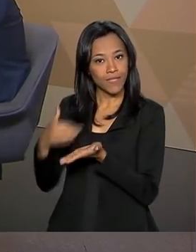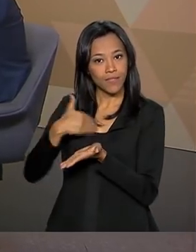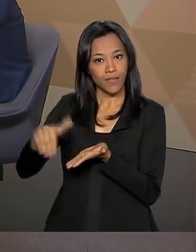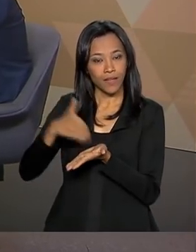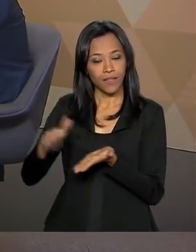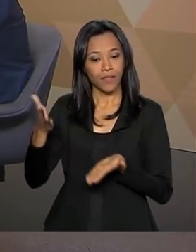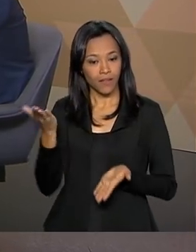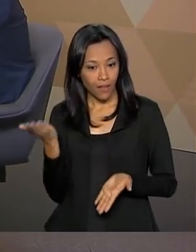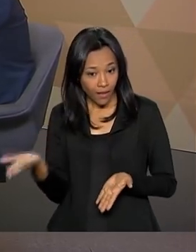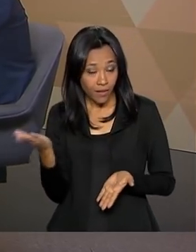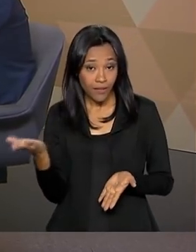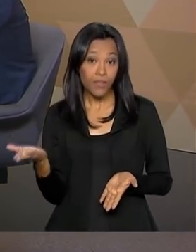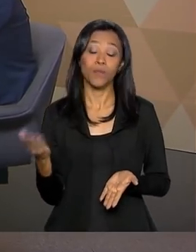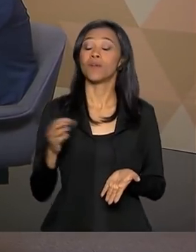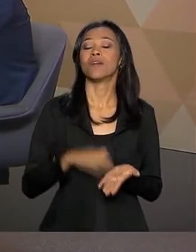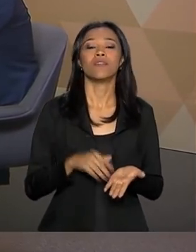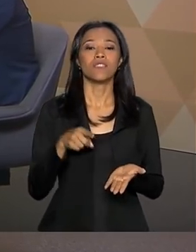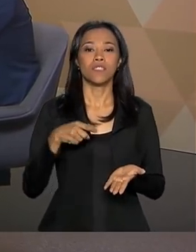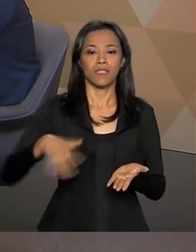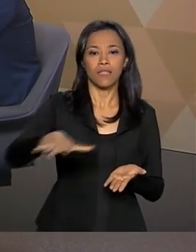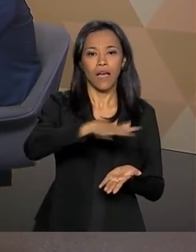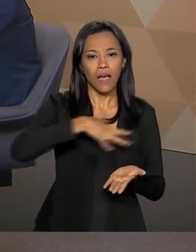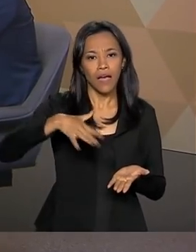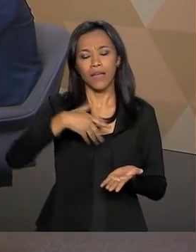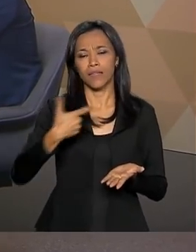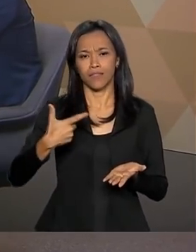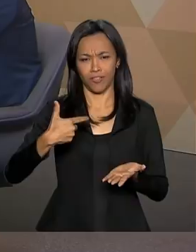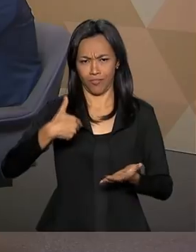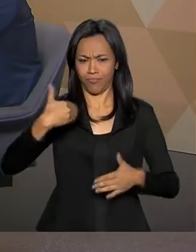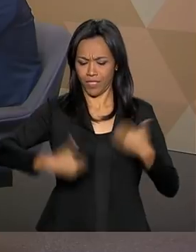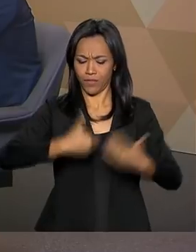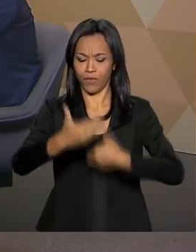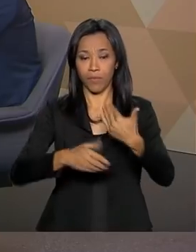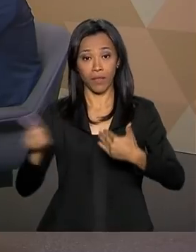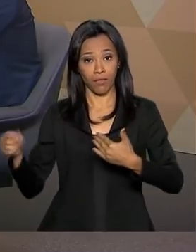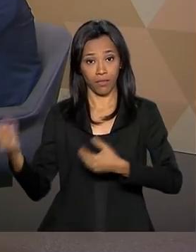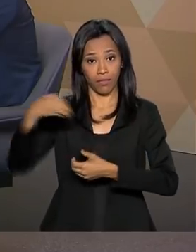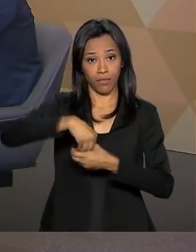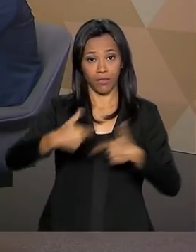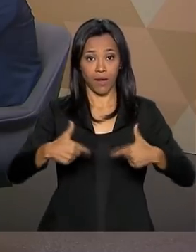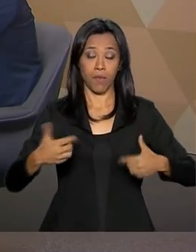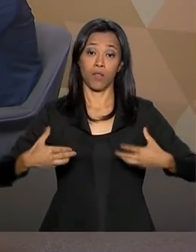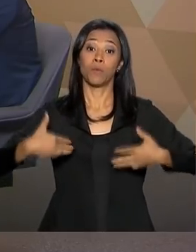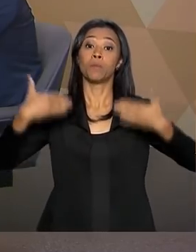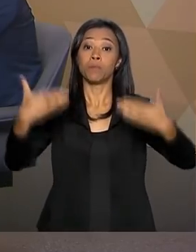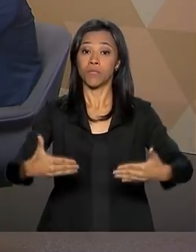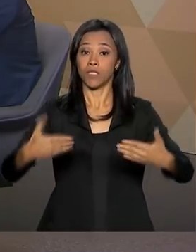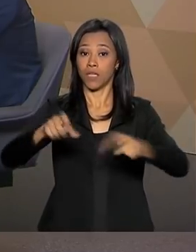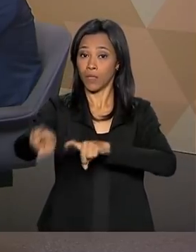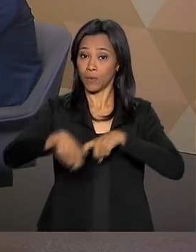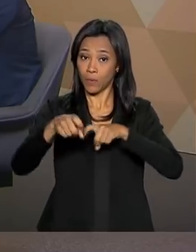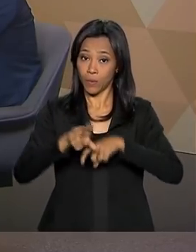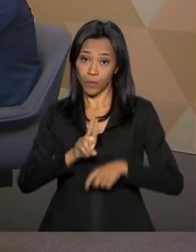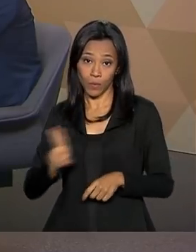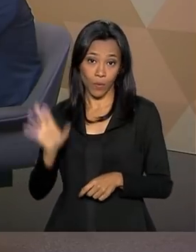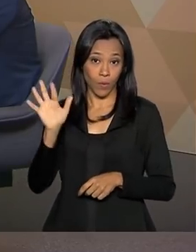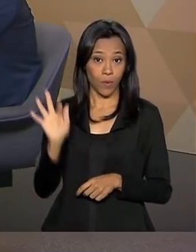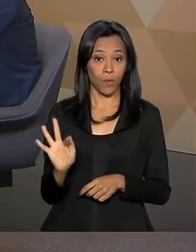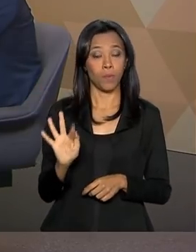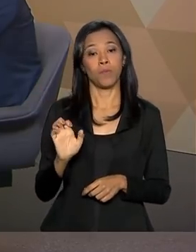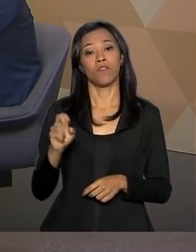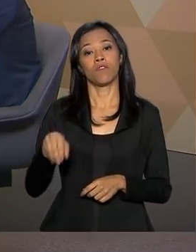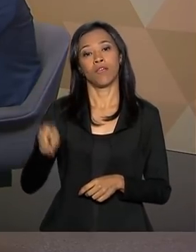de Inovação, Desenvolvimento Rural e Irrigação do Ministério da Agricultura, Fernando Silveira Camargo.